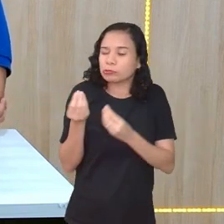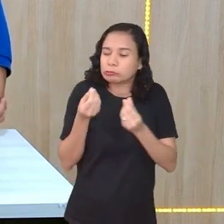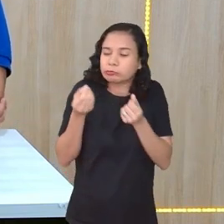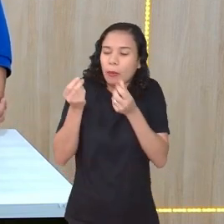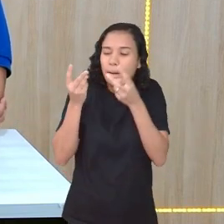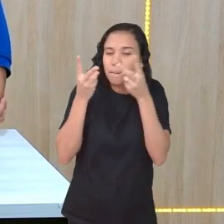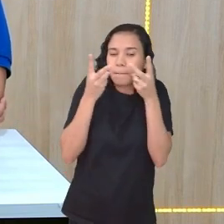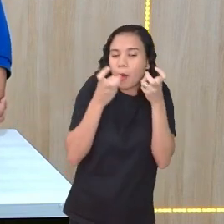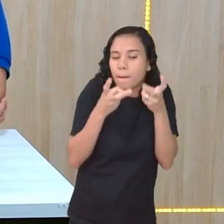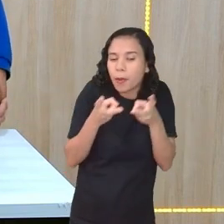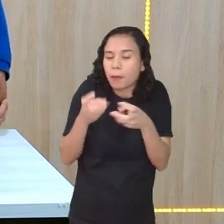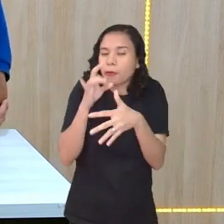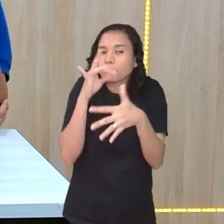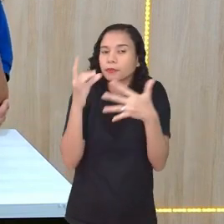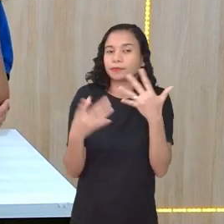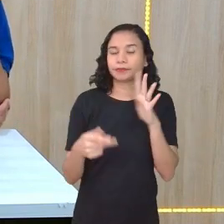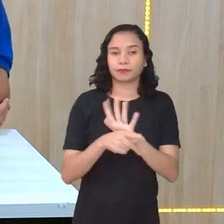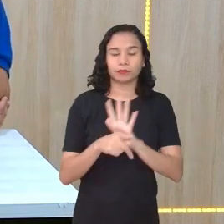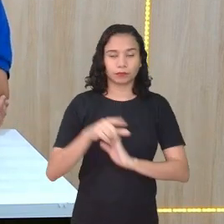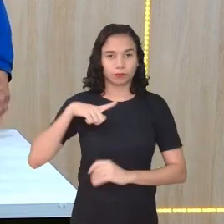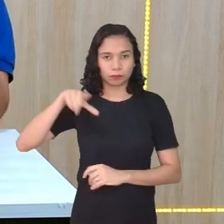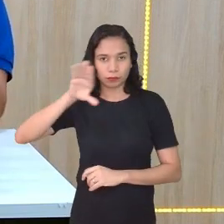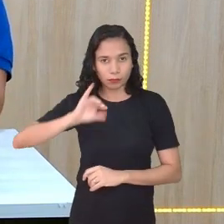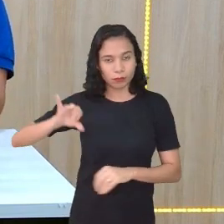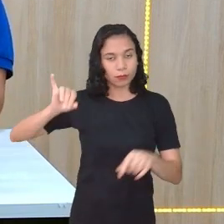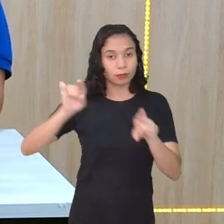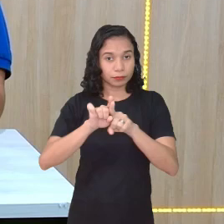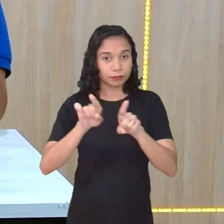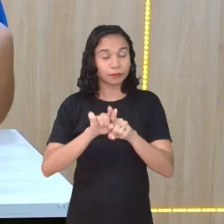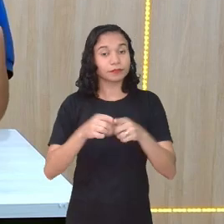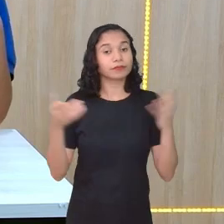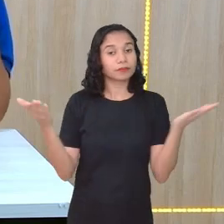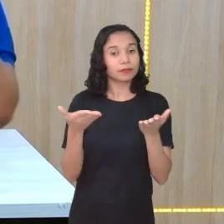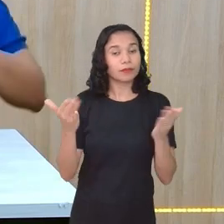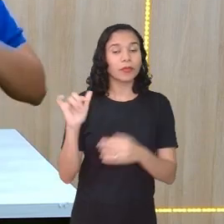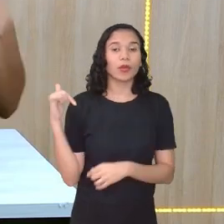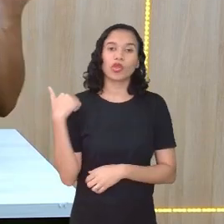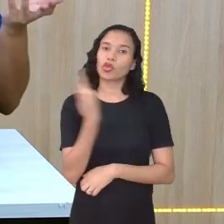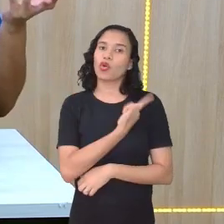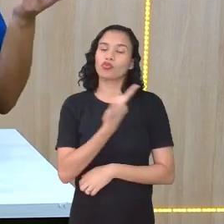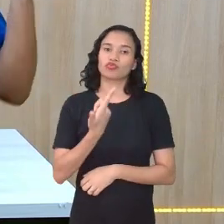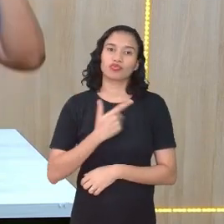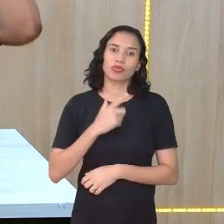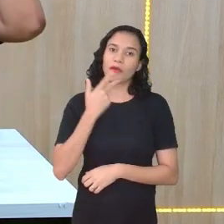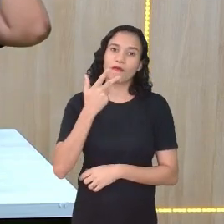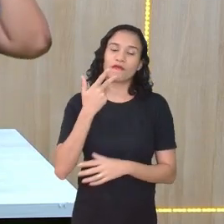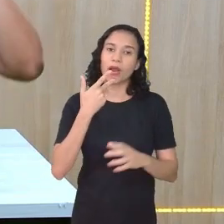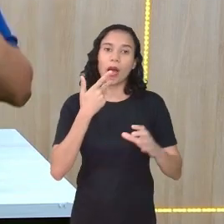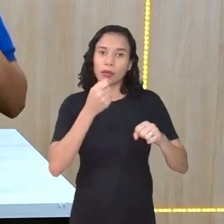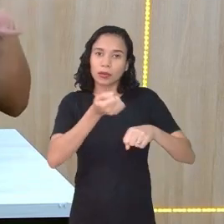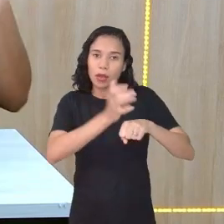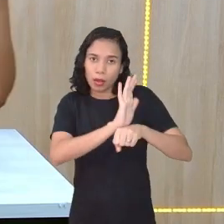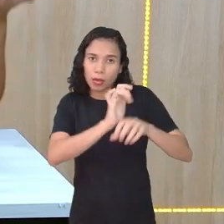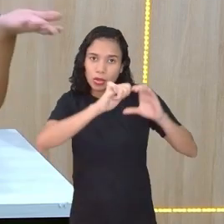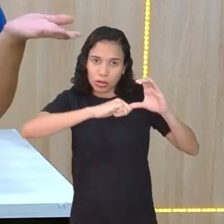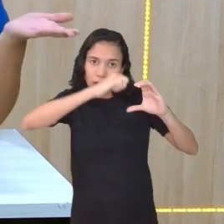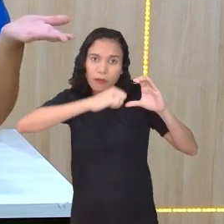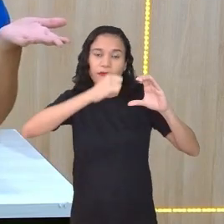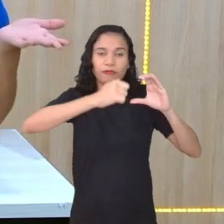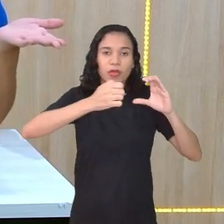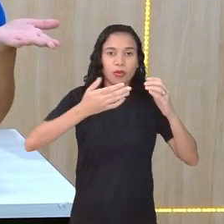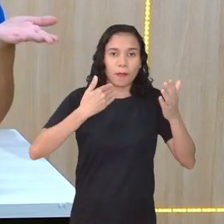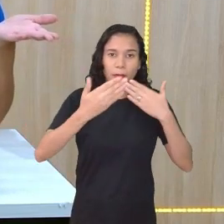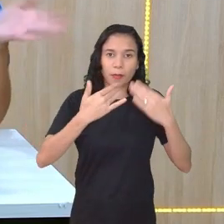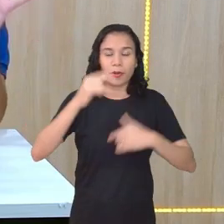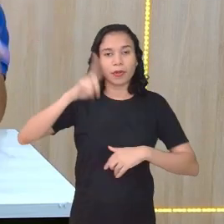Então, essas nuances que são perceptíveis na oralidade também. Pois é. Hoje a gente não vai tratar de videocasts, que seria esse gênero em que a gente vê as